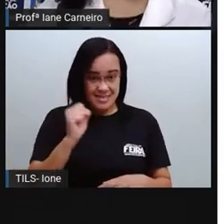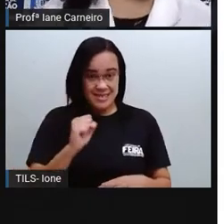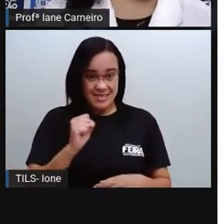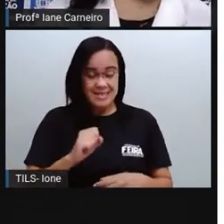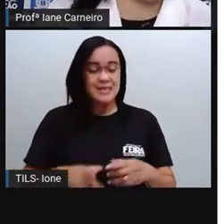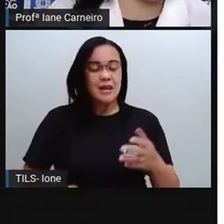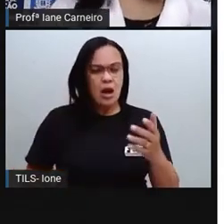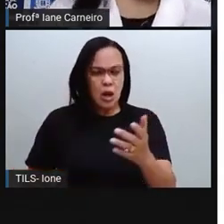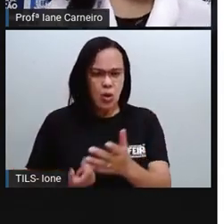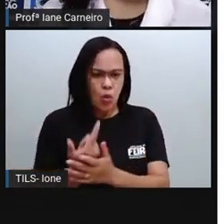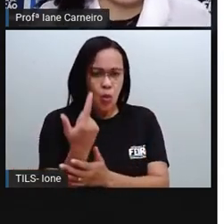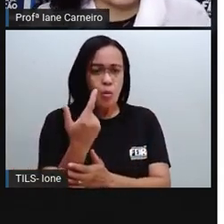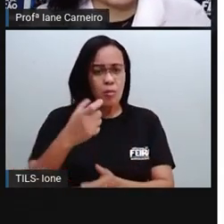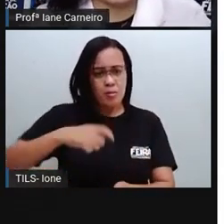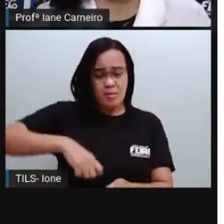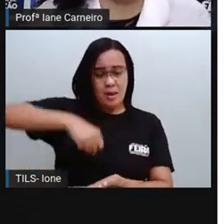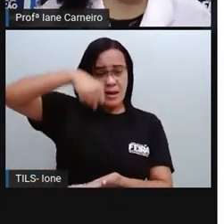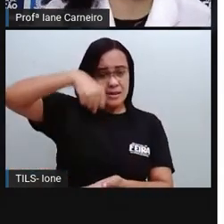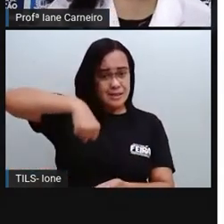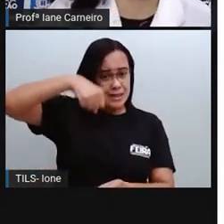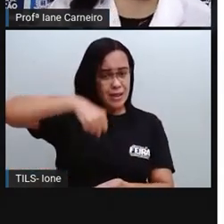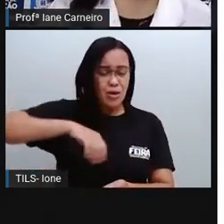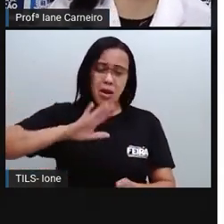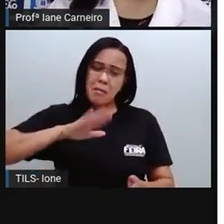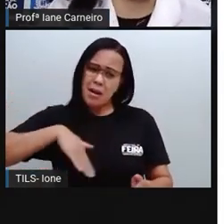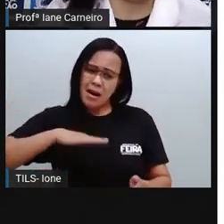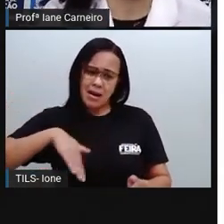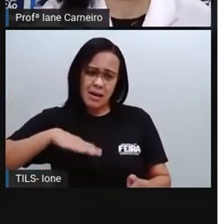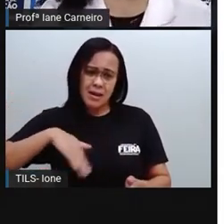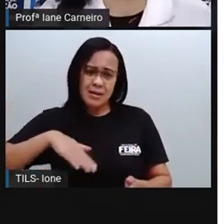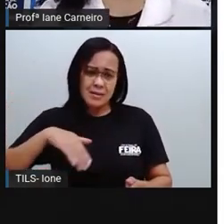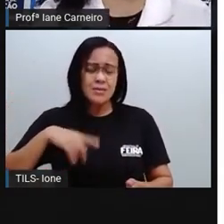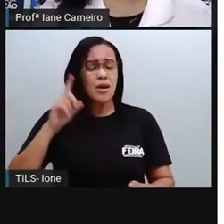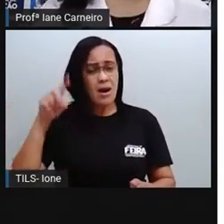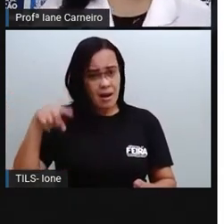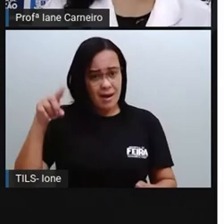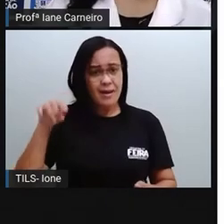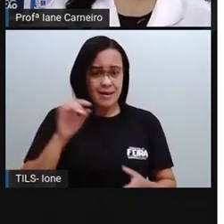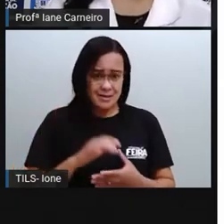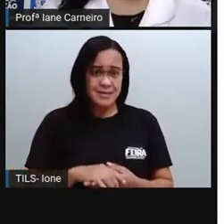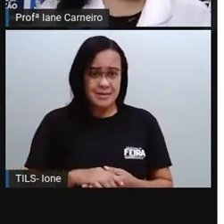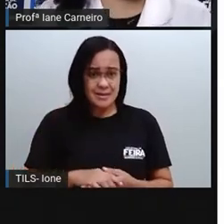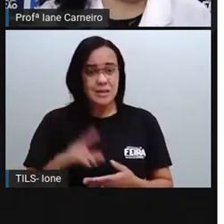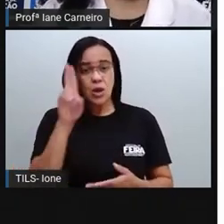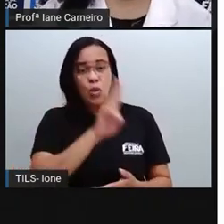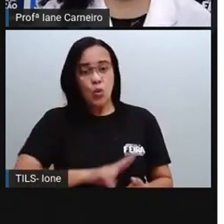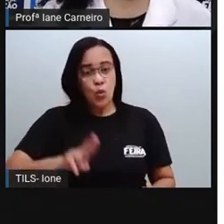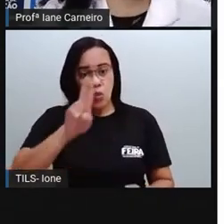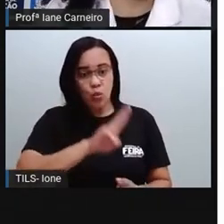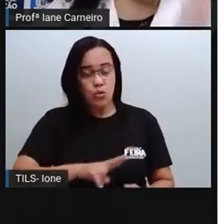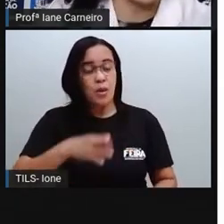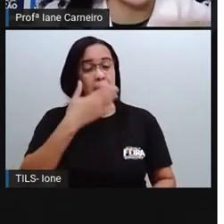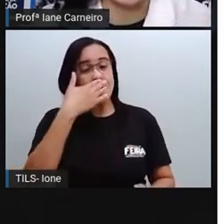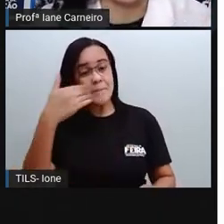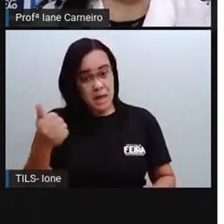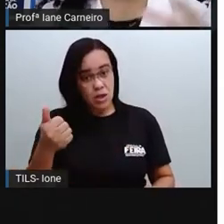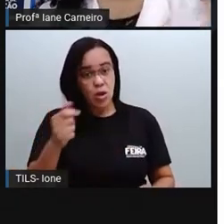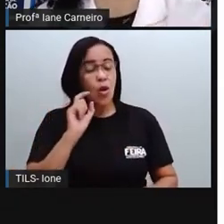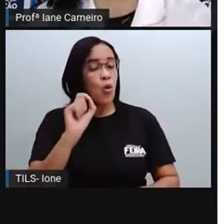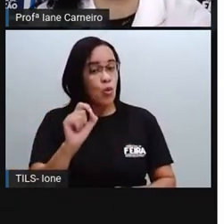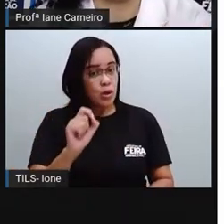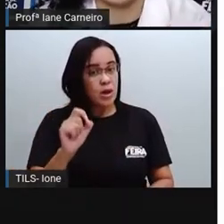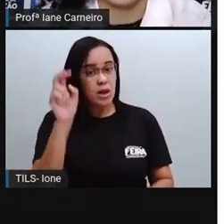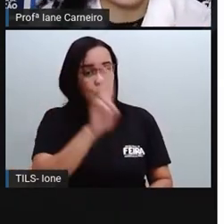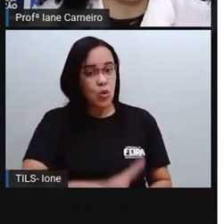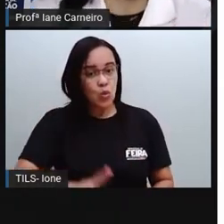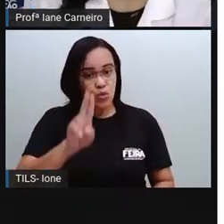É um preço bem baratinho, mas o ideal é que você ou utilize caixas, então sai todo mundo procurando caixas lá